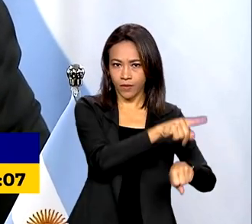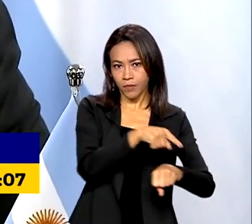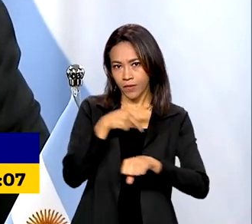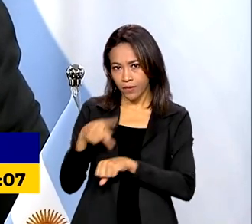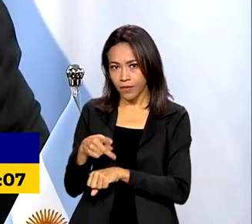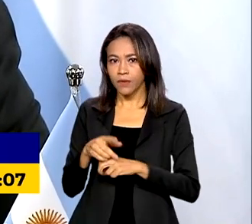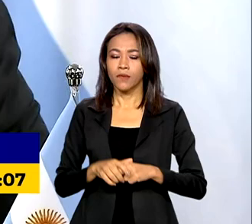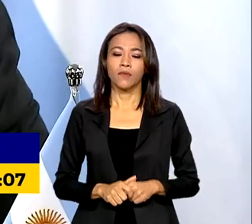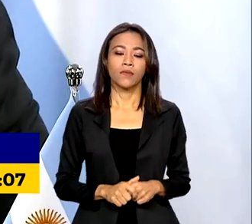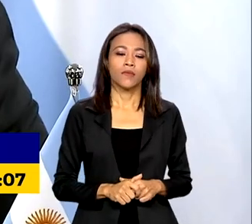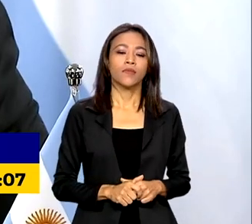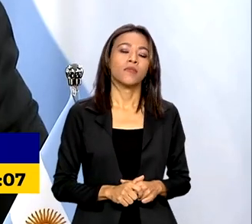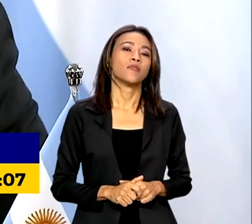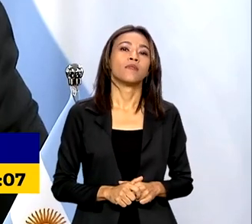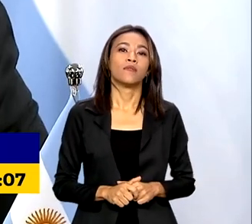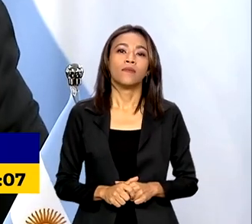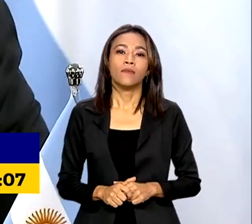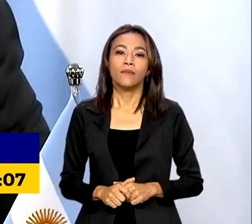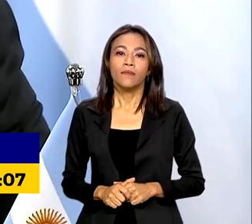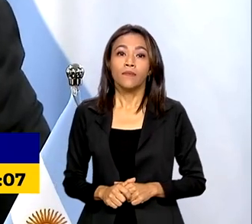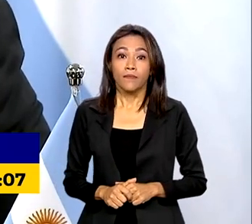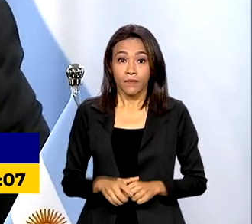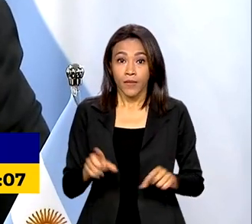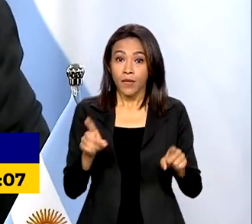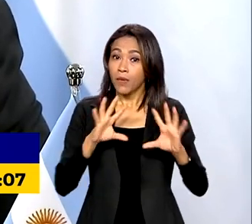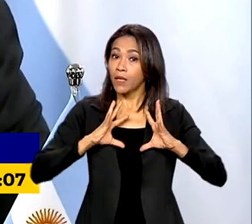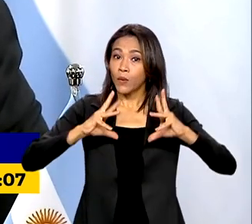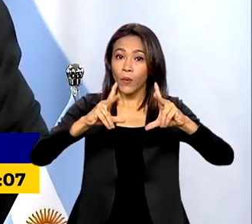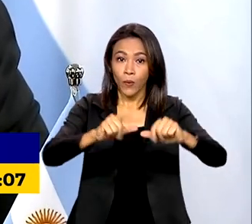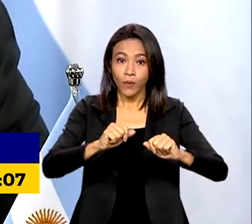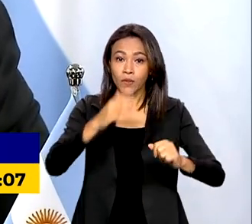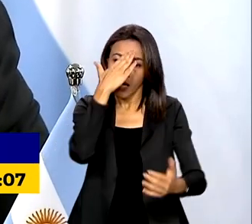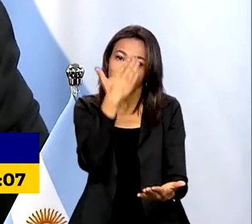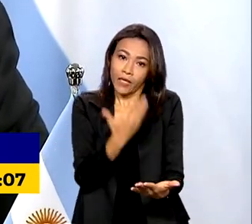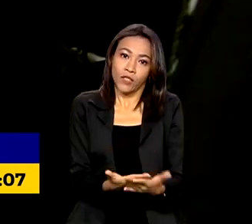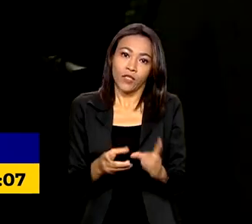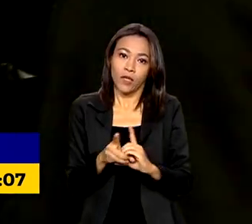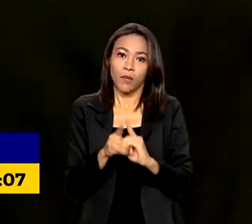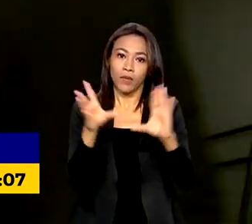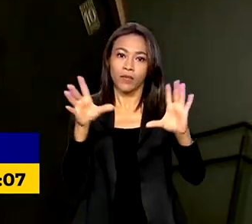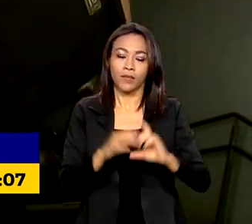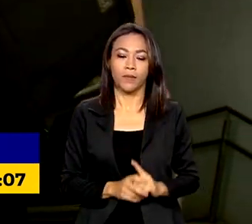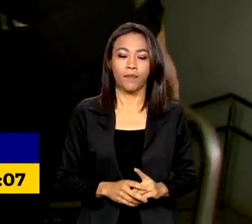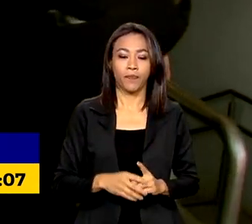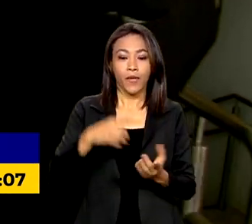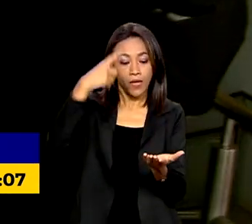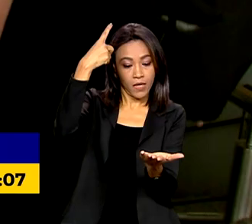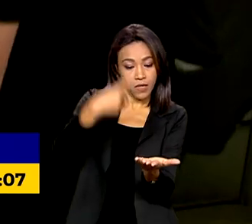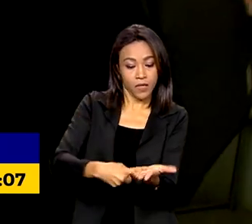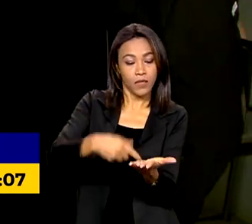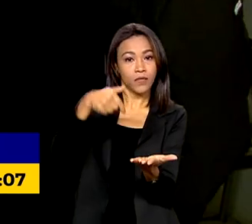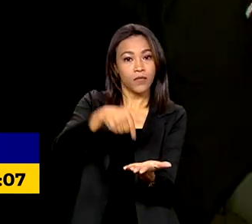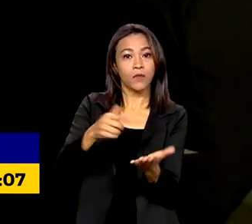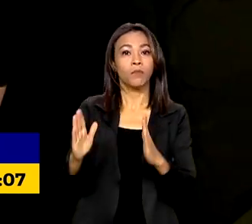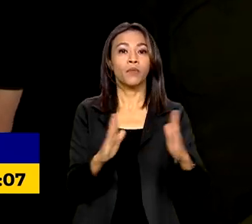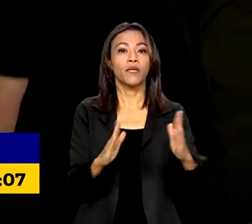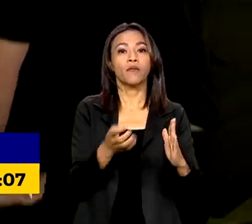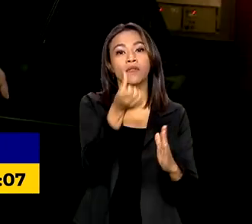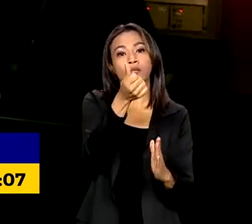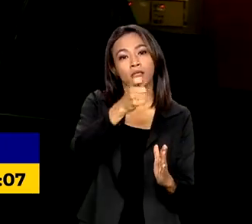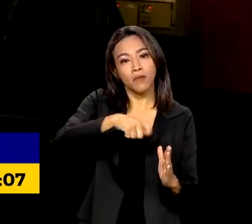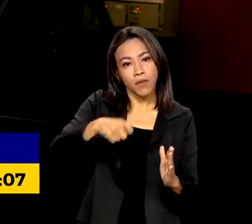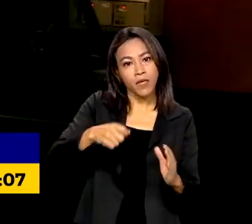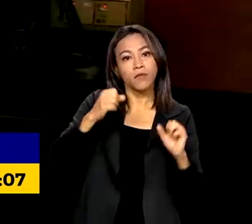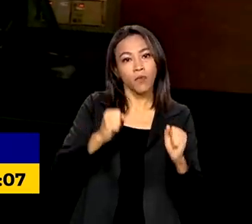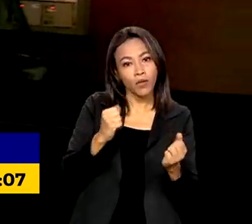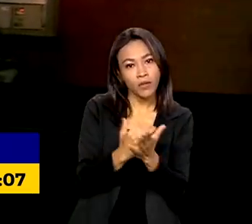exemplo para os nossos países e para todos aqueles que acreditam na democracia. O acordo vai ter duração de seis meses, podendo